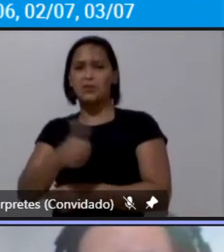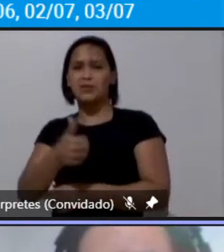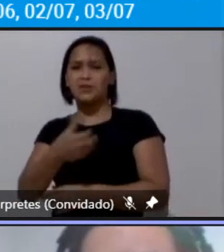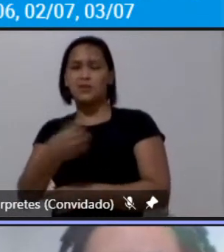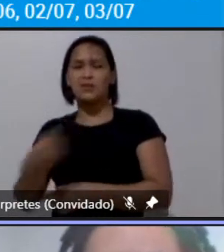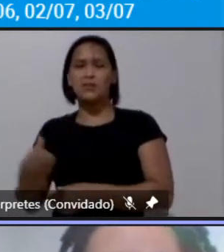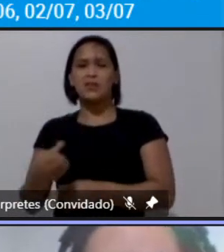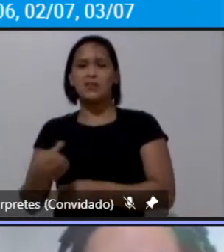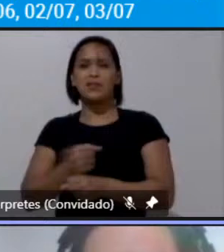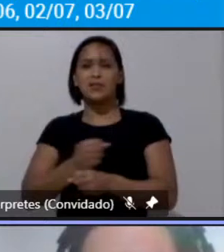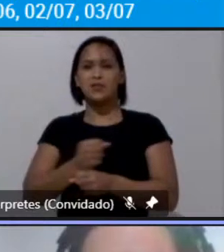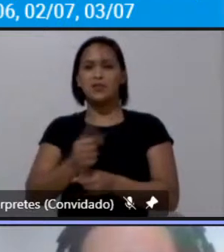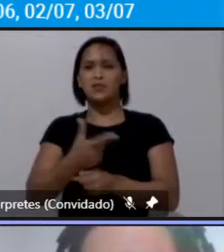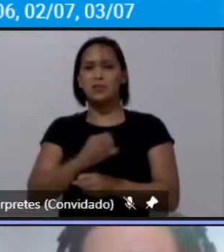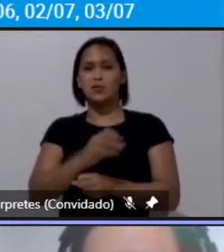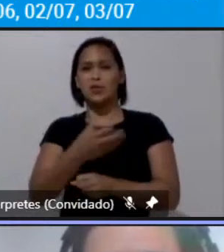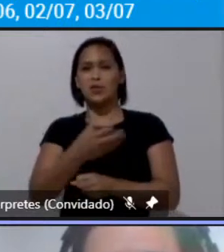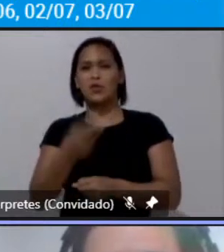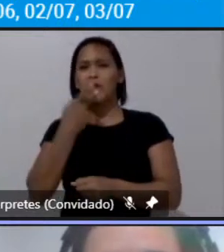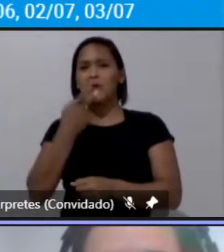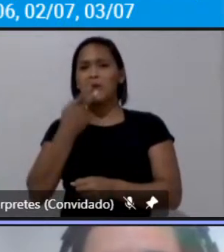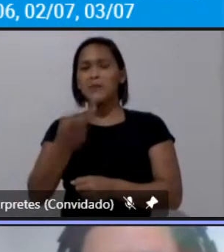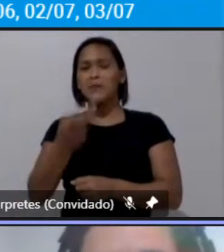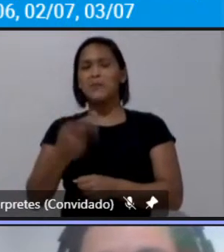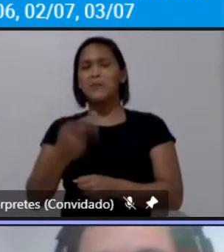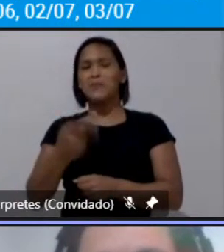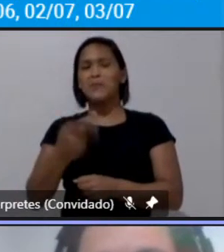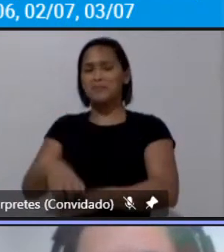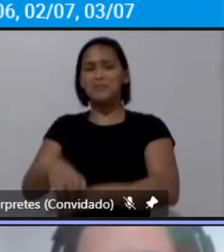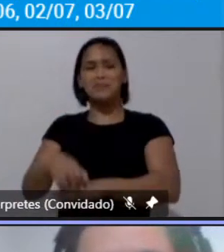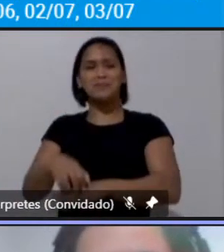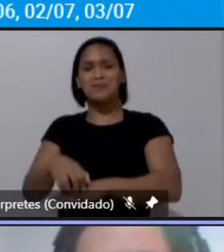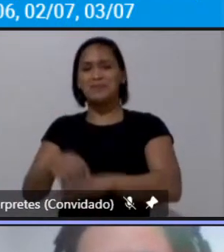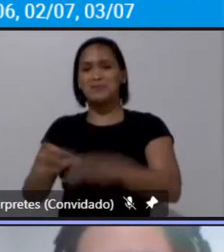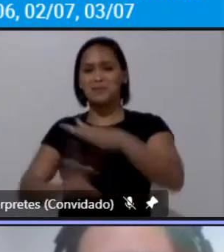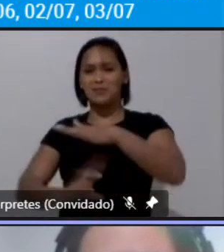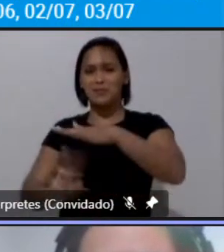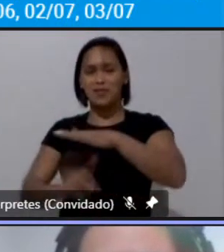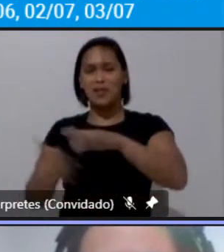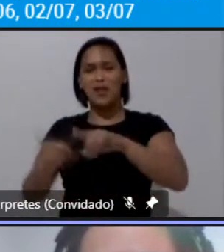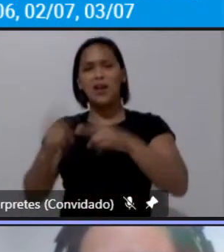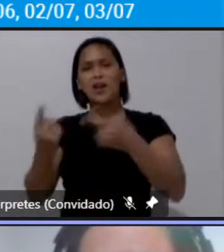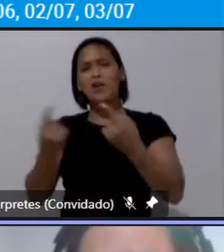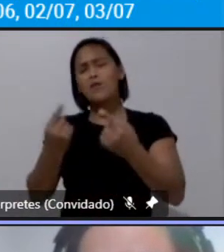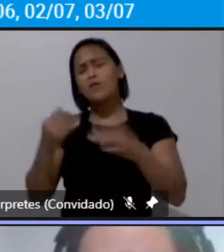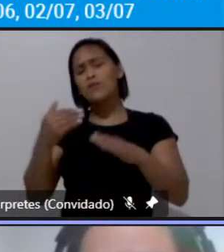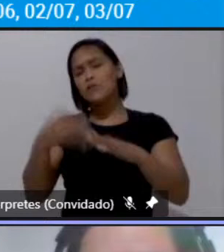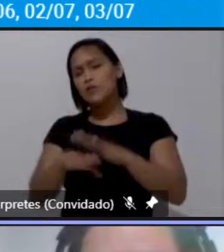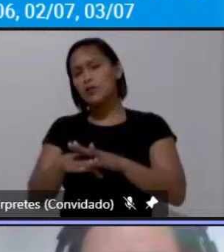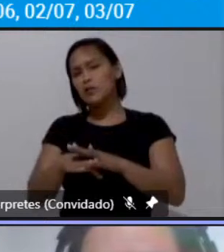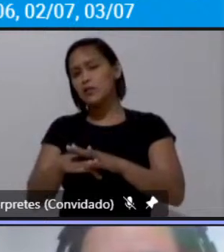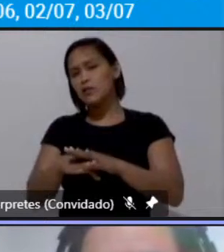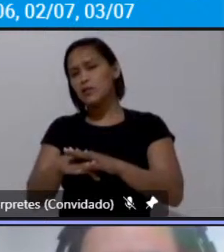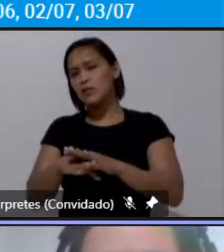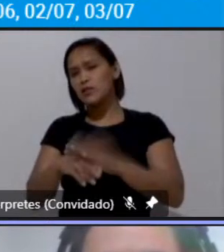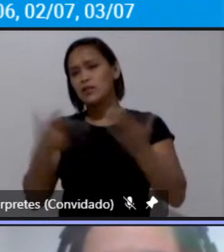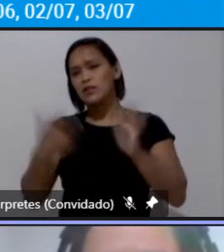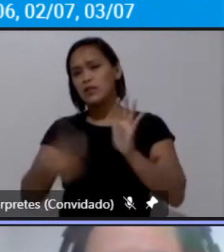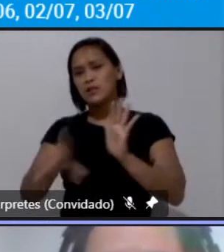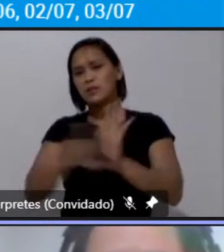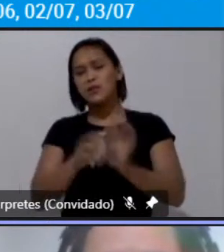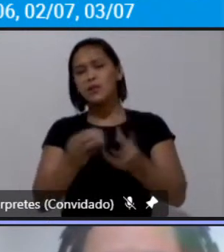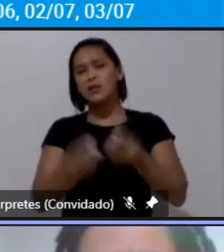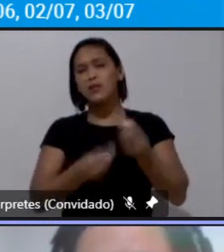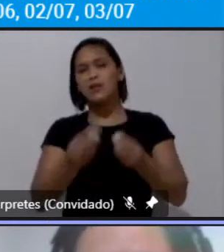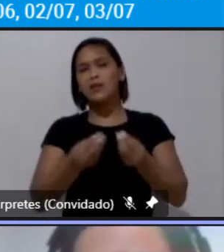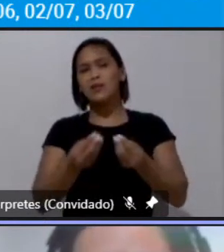o transporte e sistema viário ele foi incluído já pela lei como uma